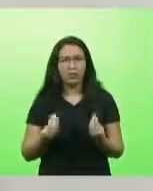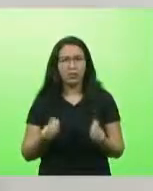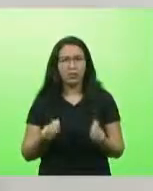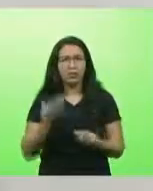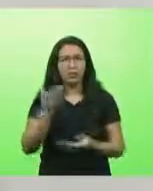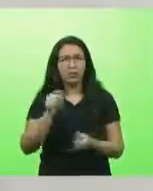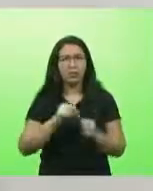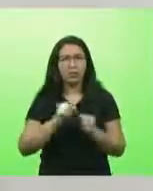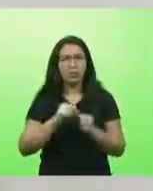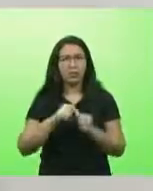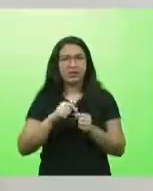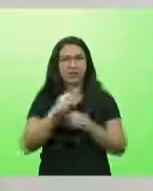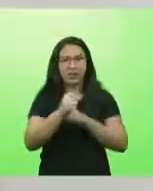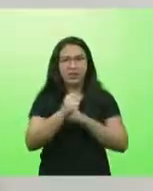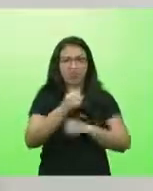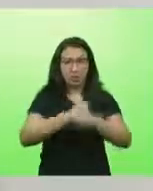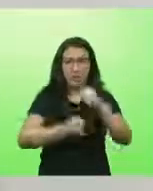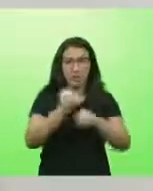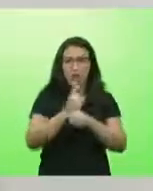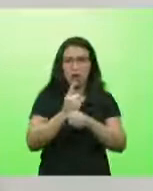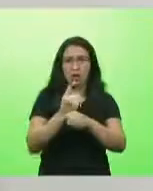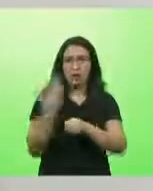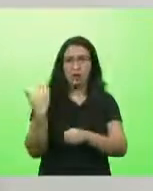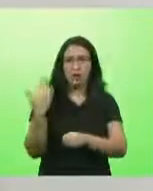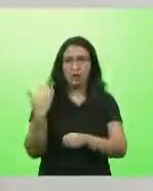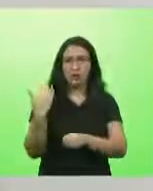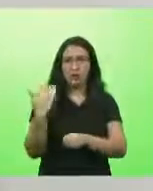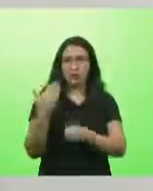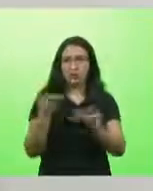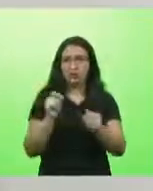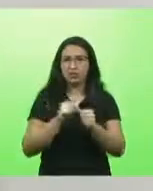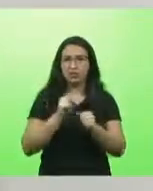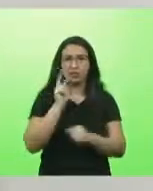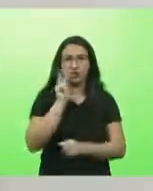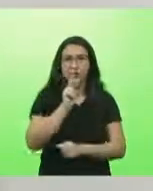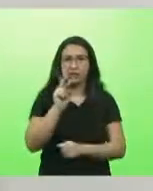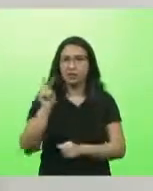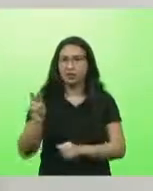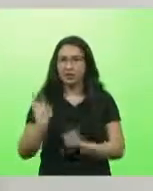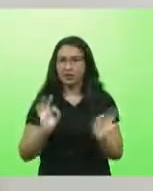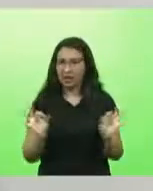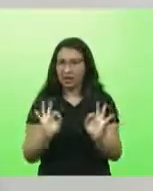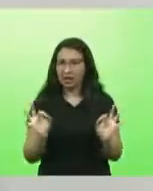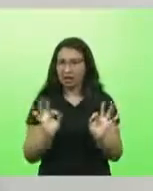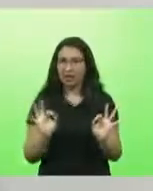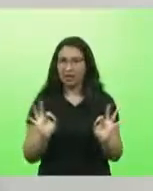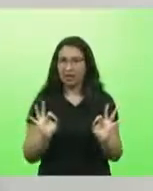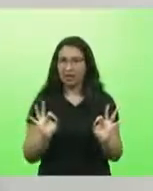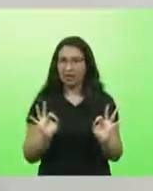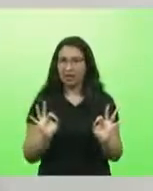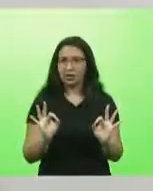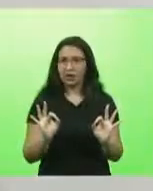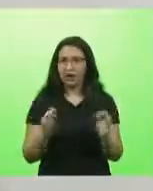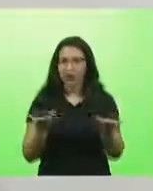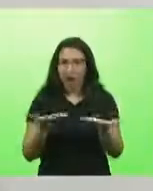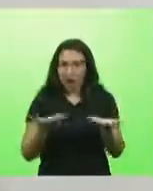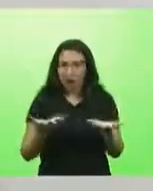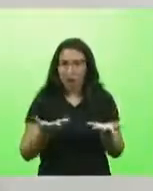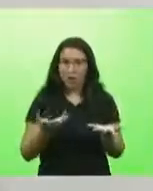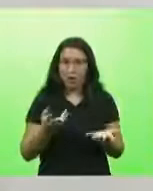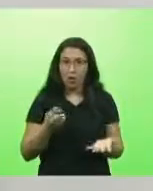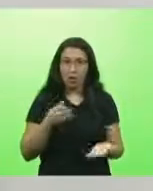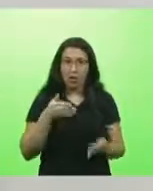fez em um ano e meio que tu não viu a realidade do Estado, cara pálida? Tu precisa sair agora para ouvir os